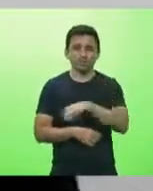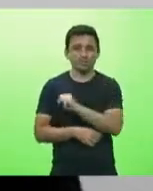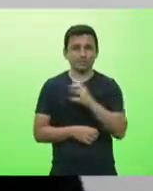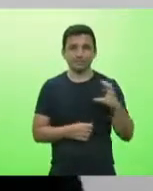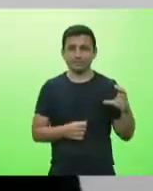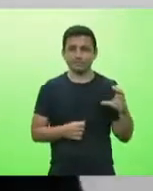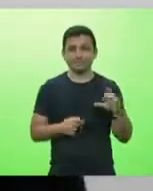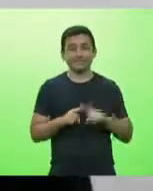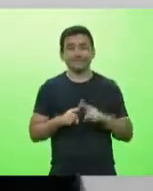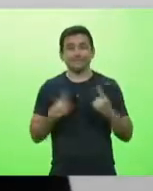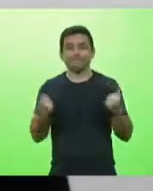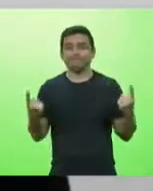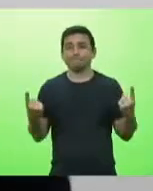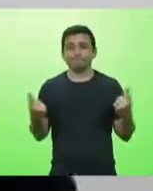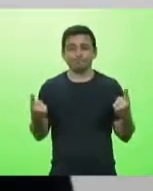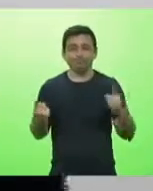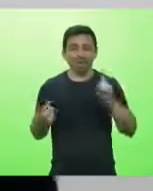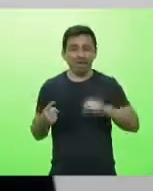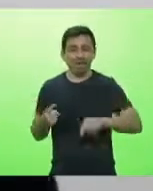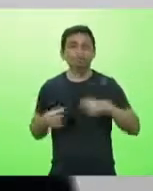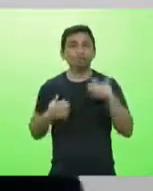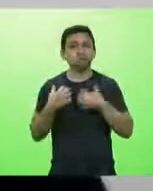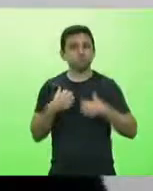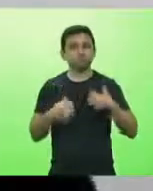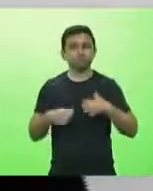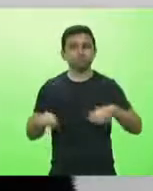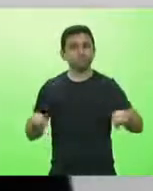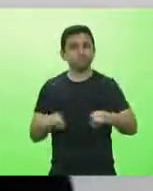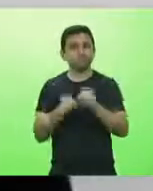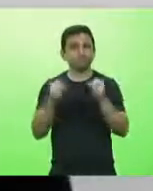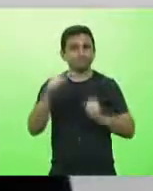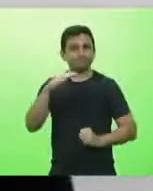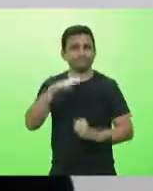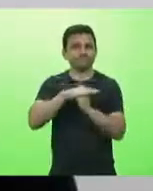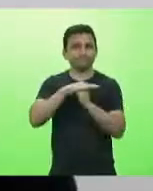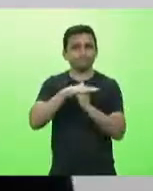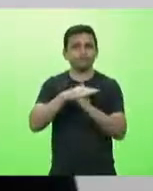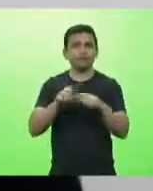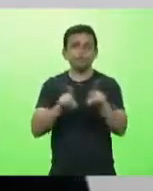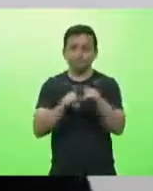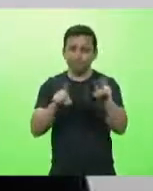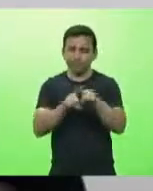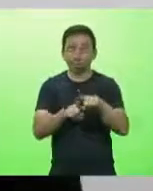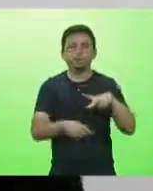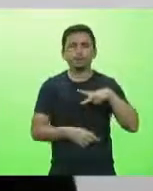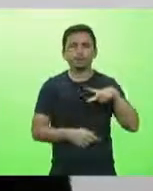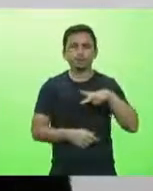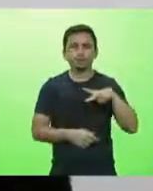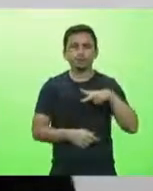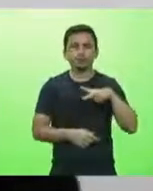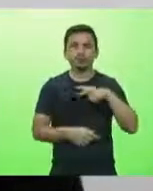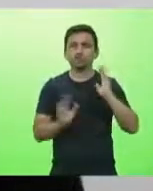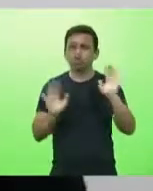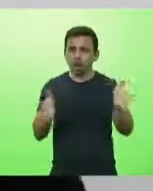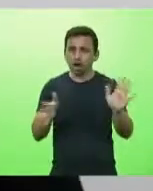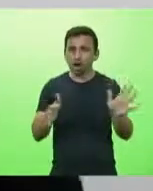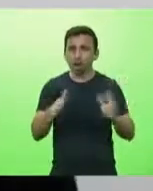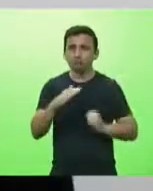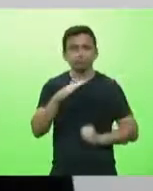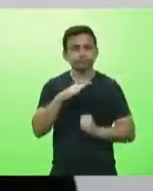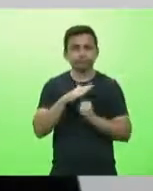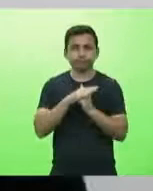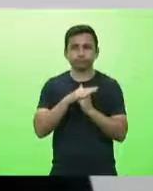ou seja é uma situação de colapso total a rede privada também está em colapso não